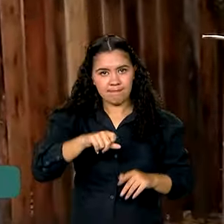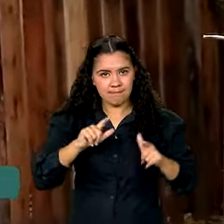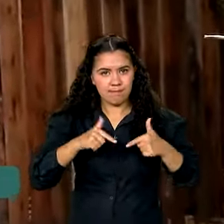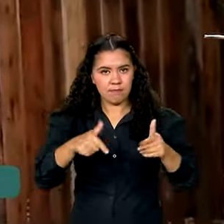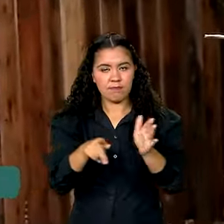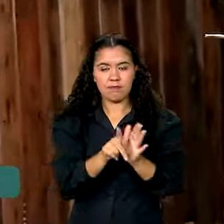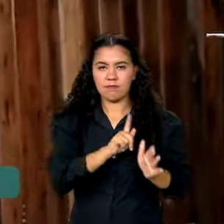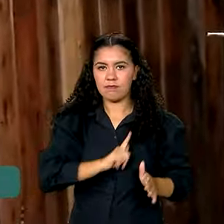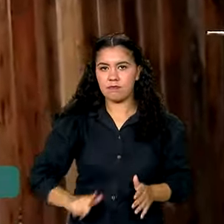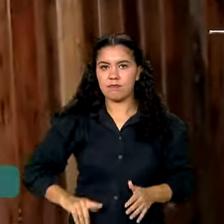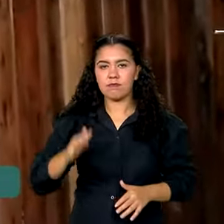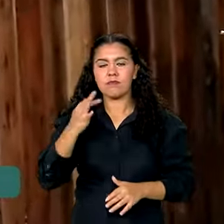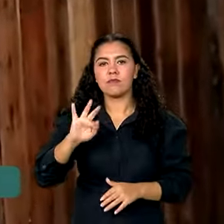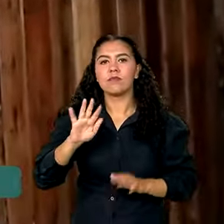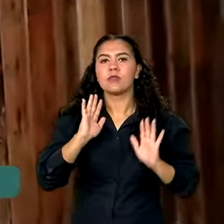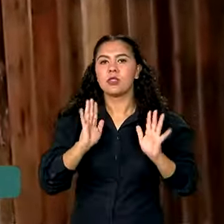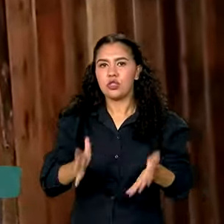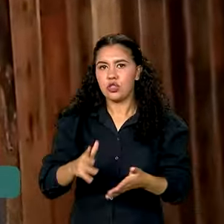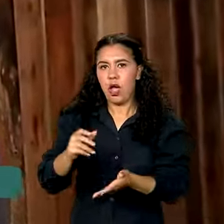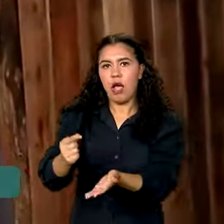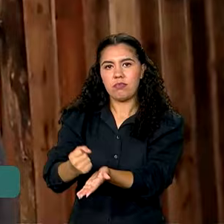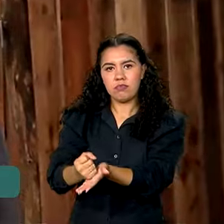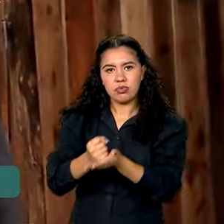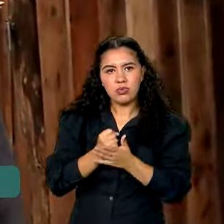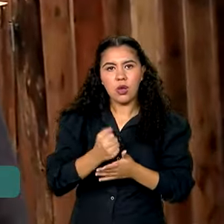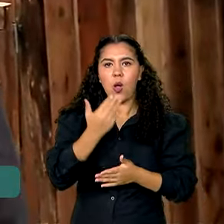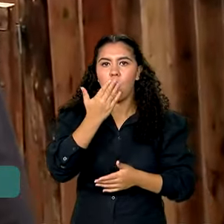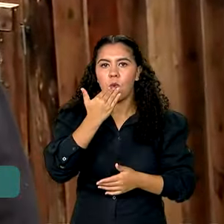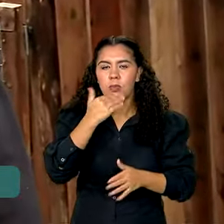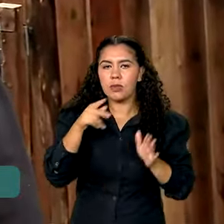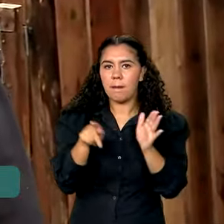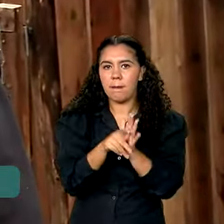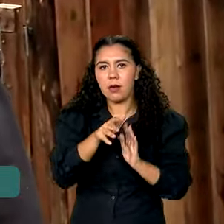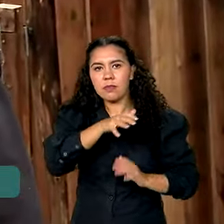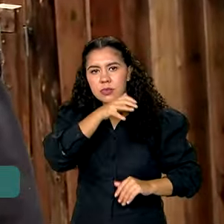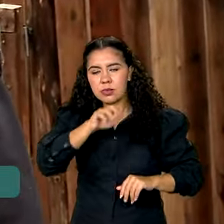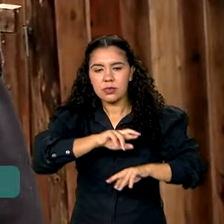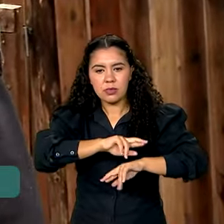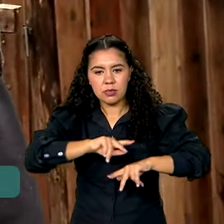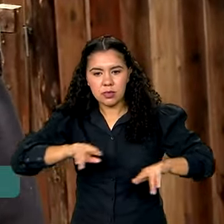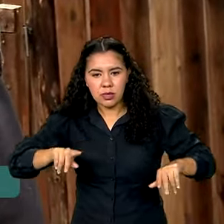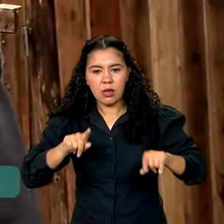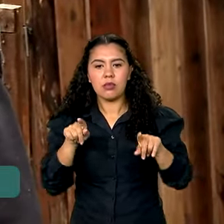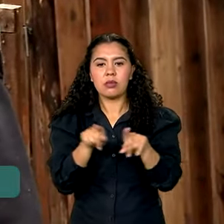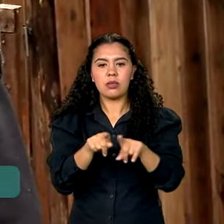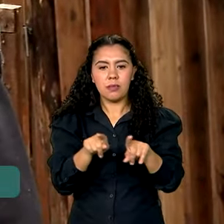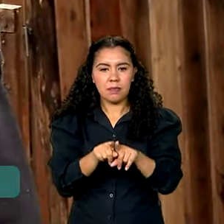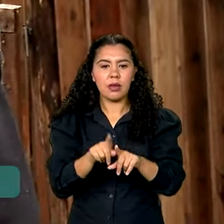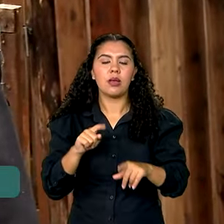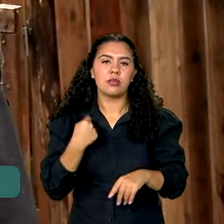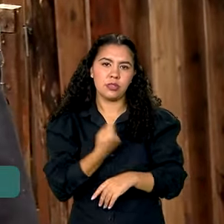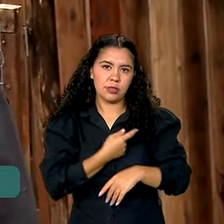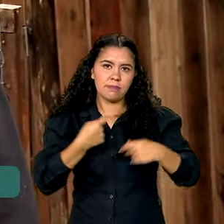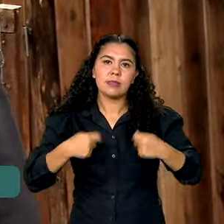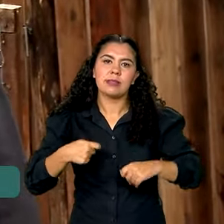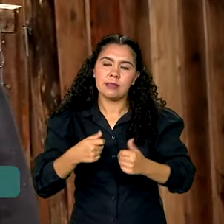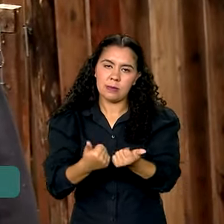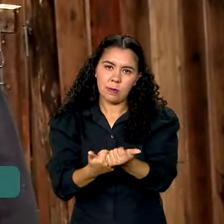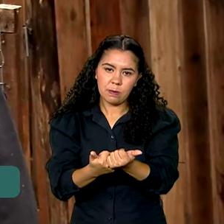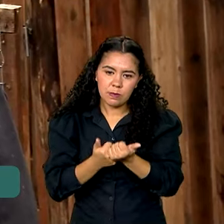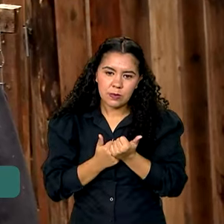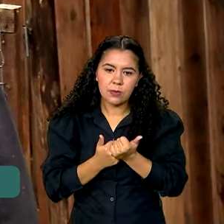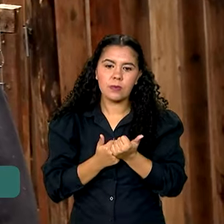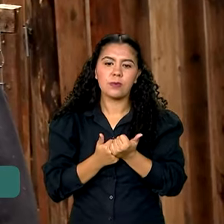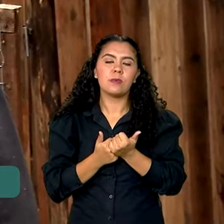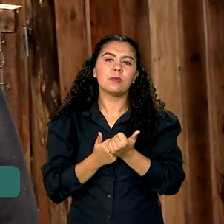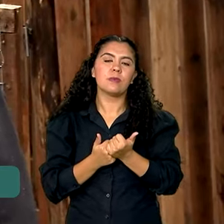já recebeu ajuda com rações. Também a gente precisa desse auxílio para